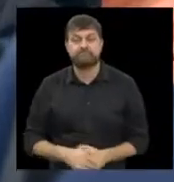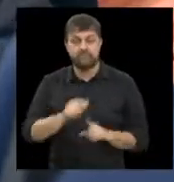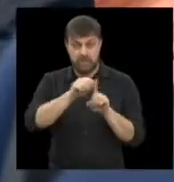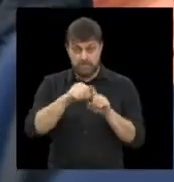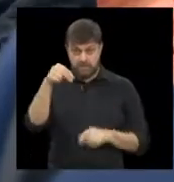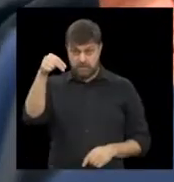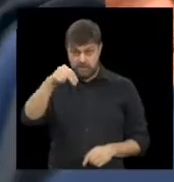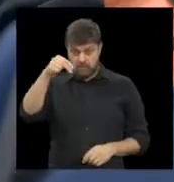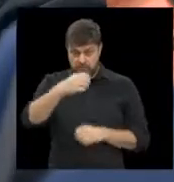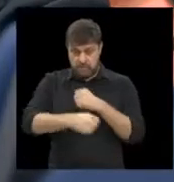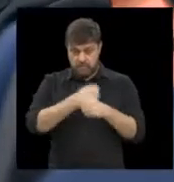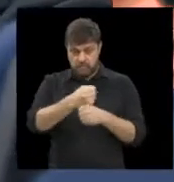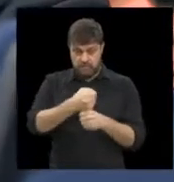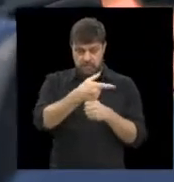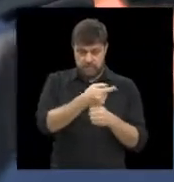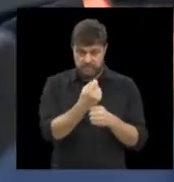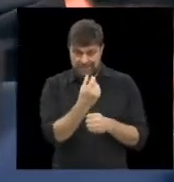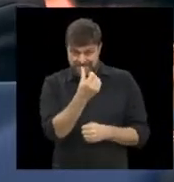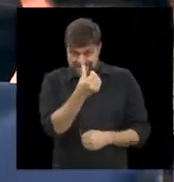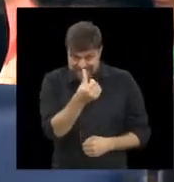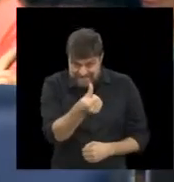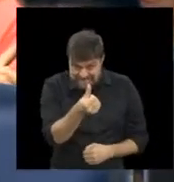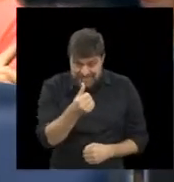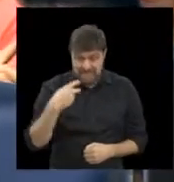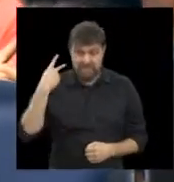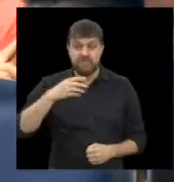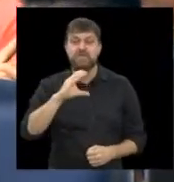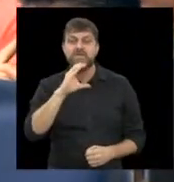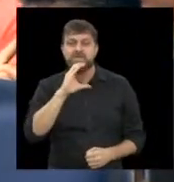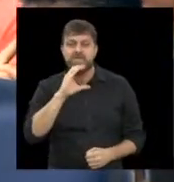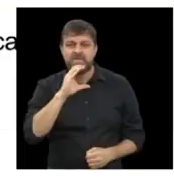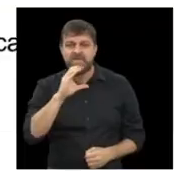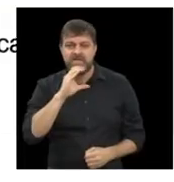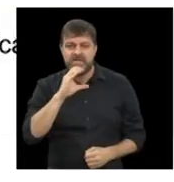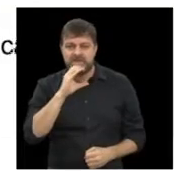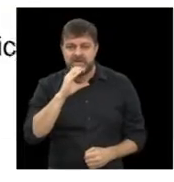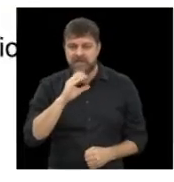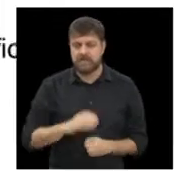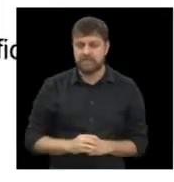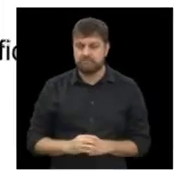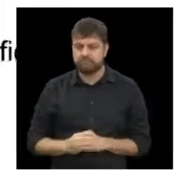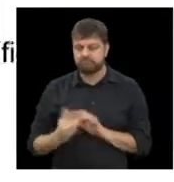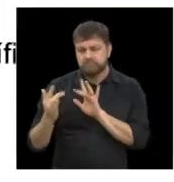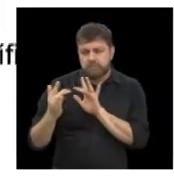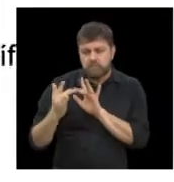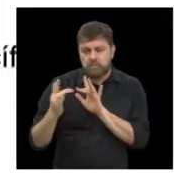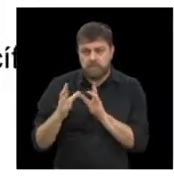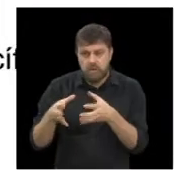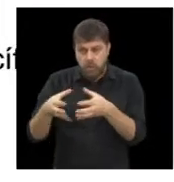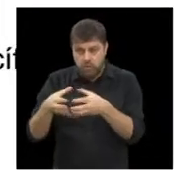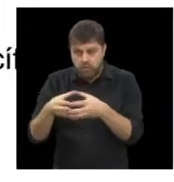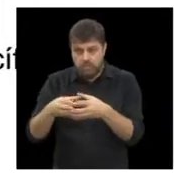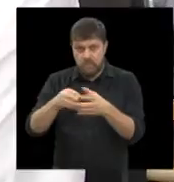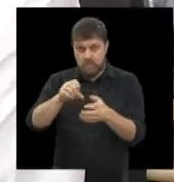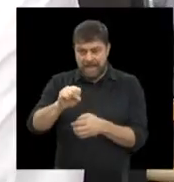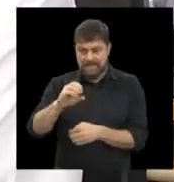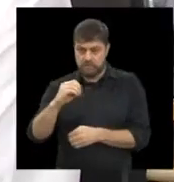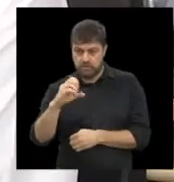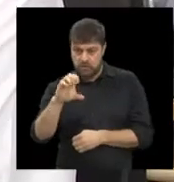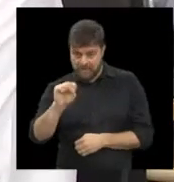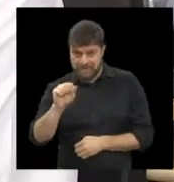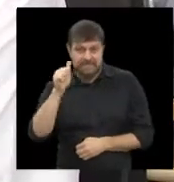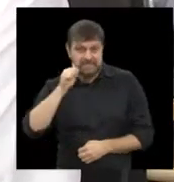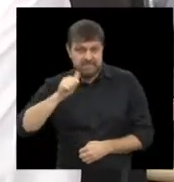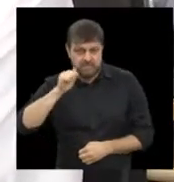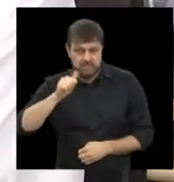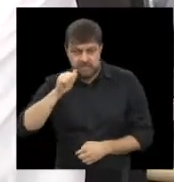2016, o vereador Carlão do PT foi procurado por representantes do SOS Ação Mulher e Família. É devido à